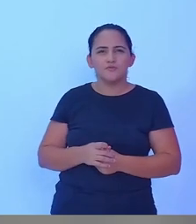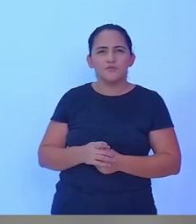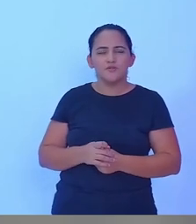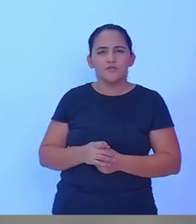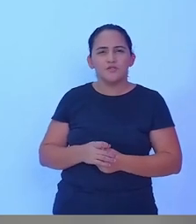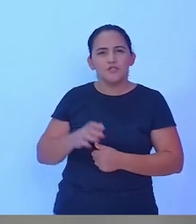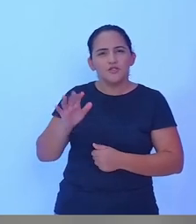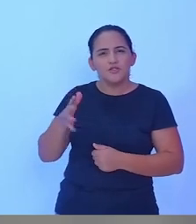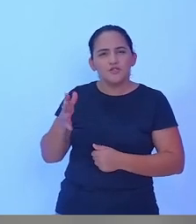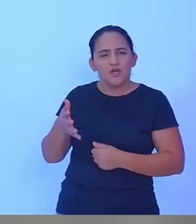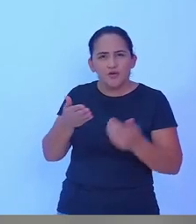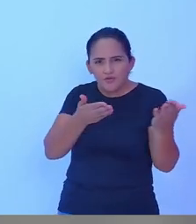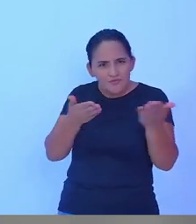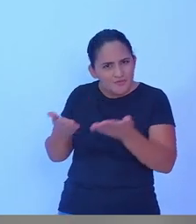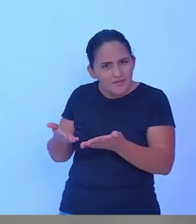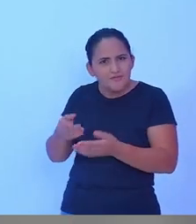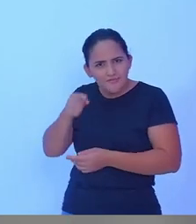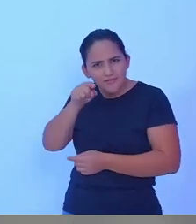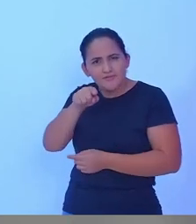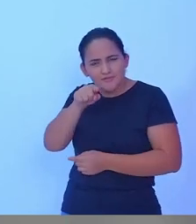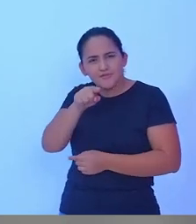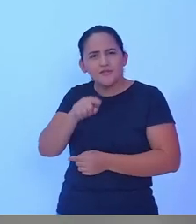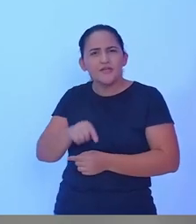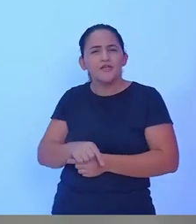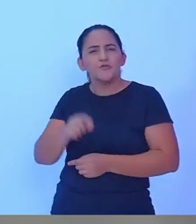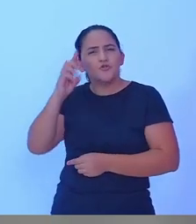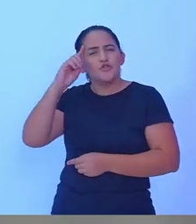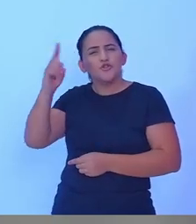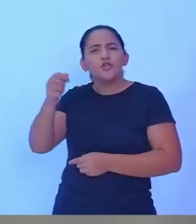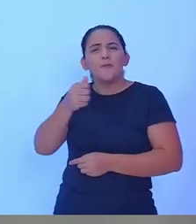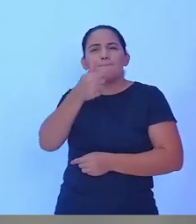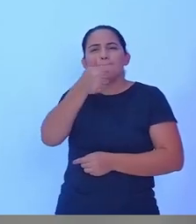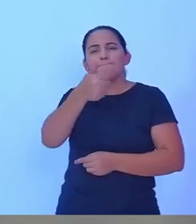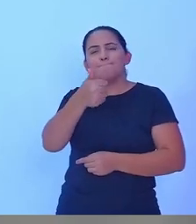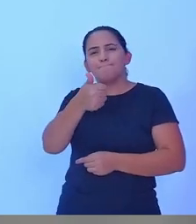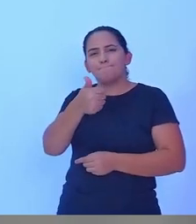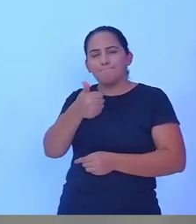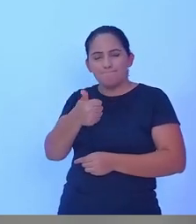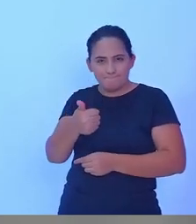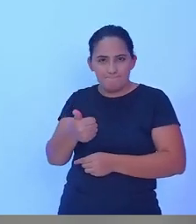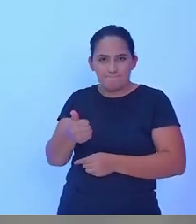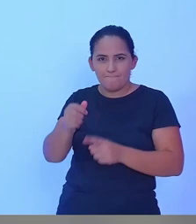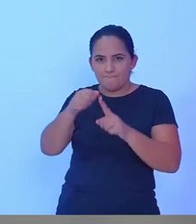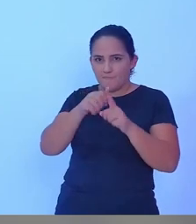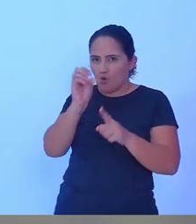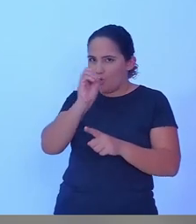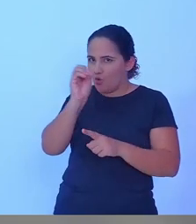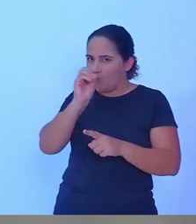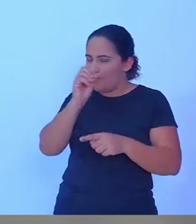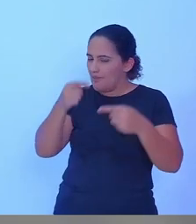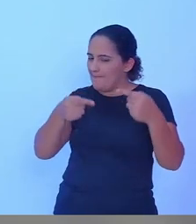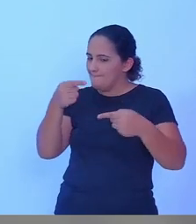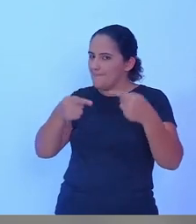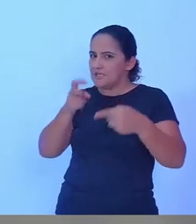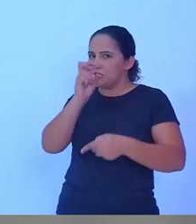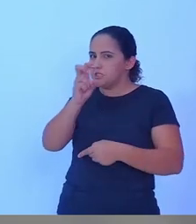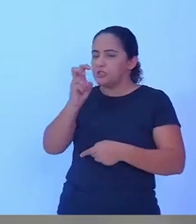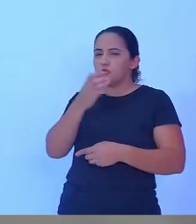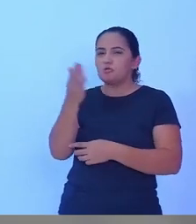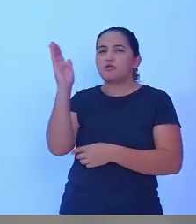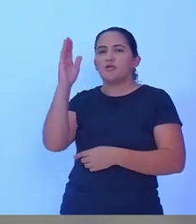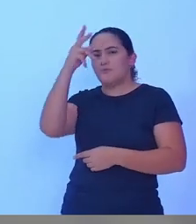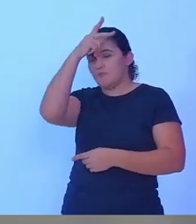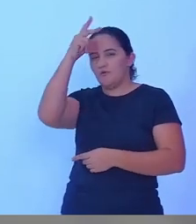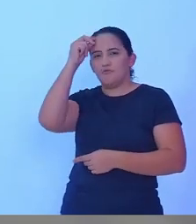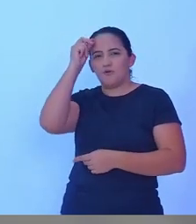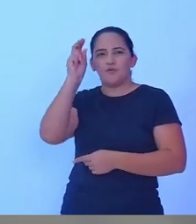desejar convidando você para dia 1º de outubro participar do debate entre os 5 candidatos a prefeita de